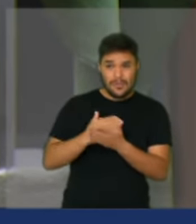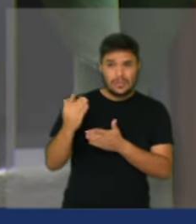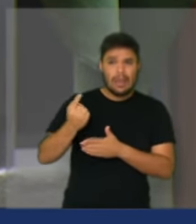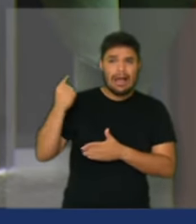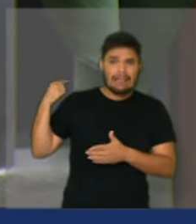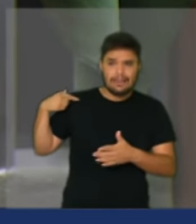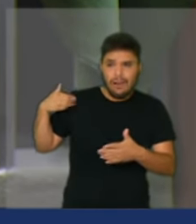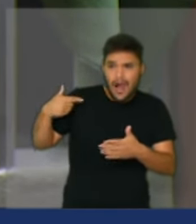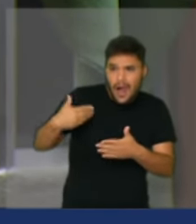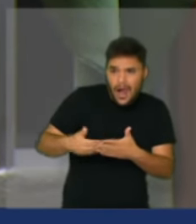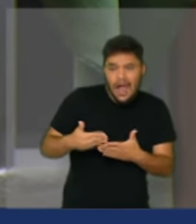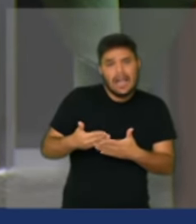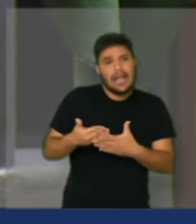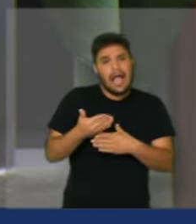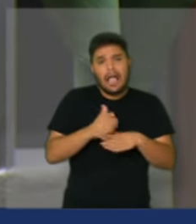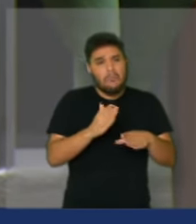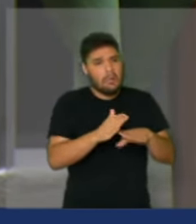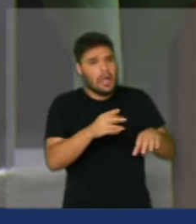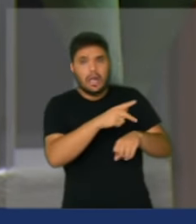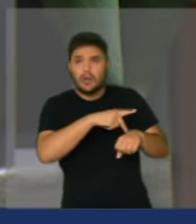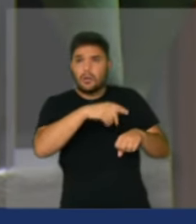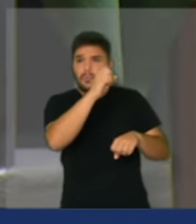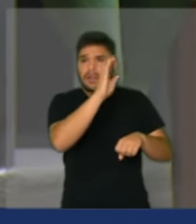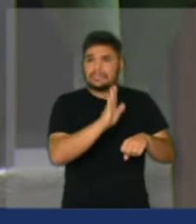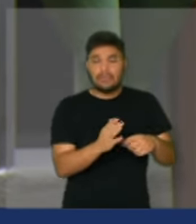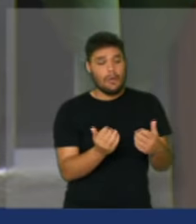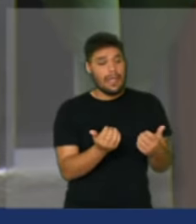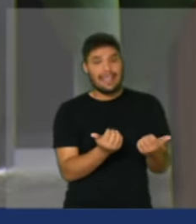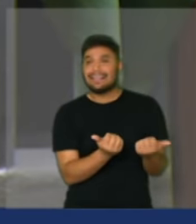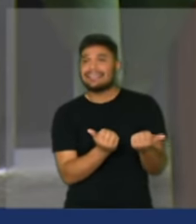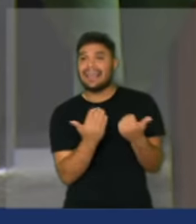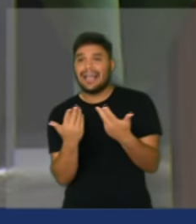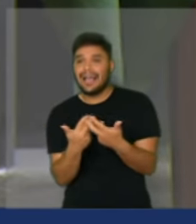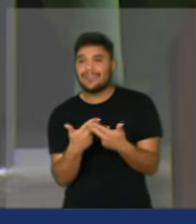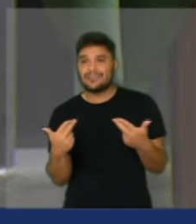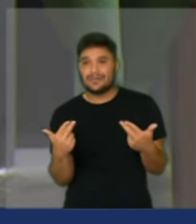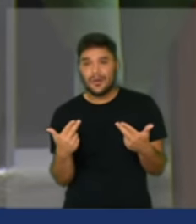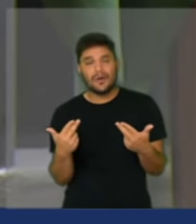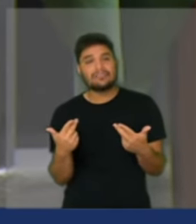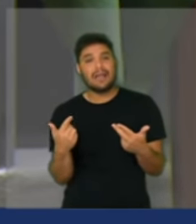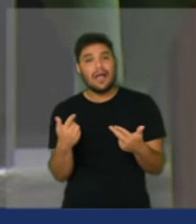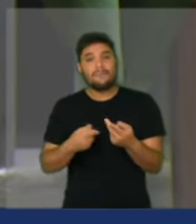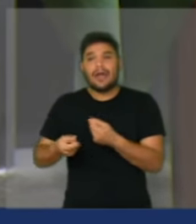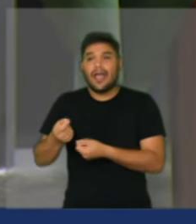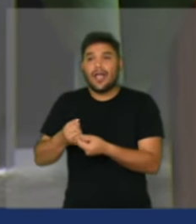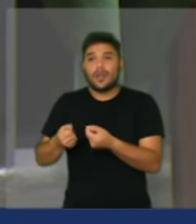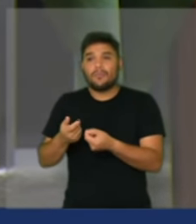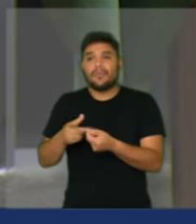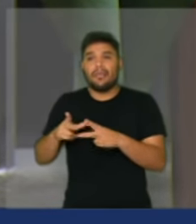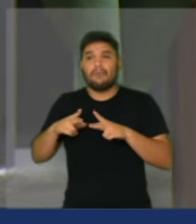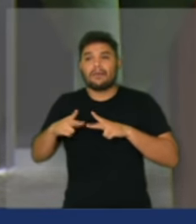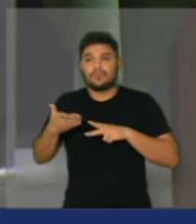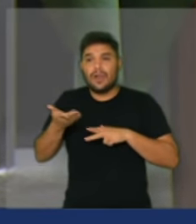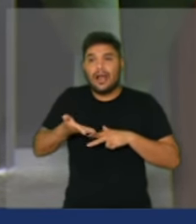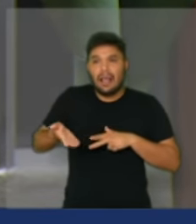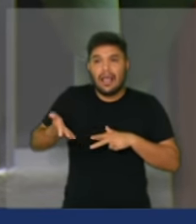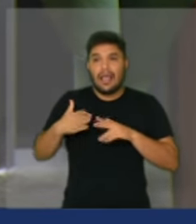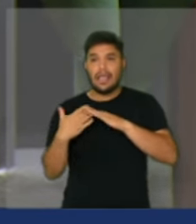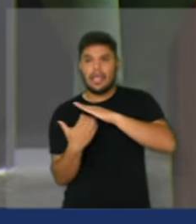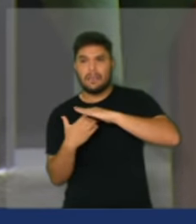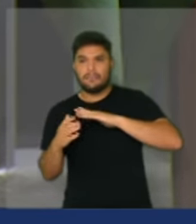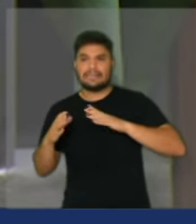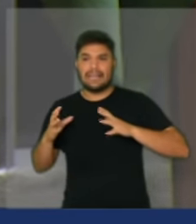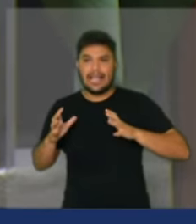entregando para o capital financeiro. Então, o Estado é importante para os grandes, para as grandes